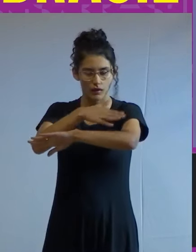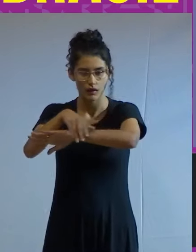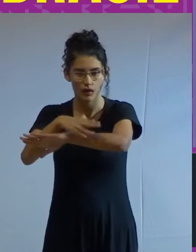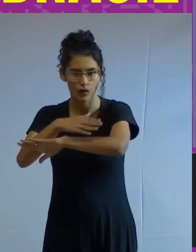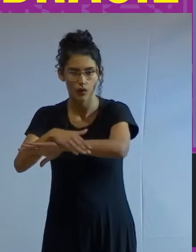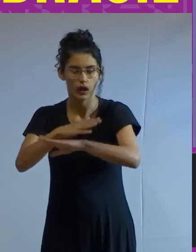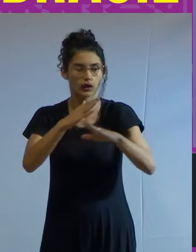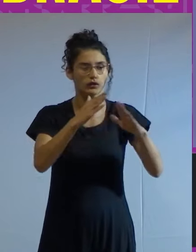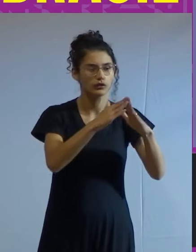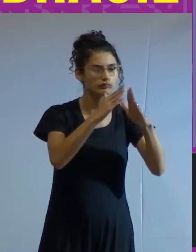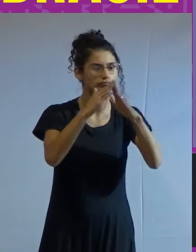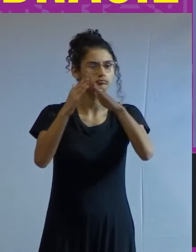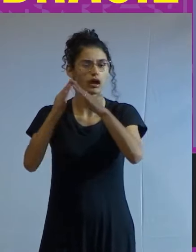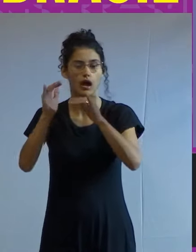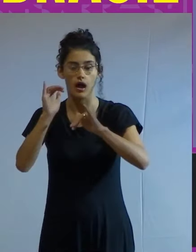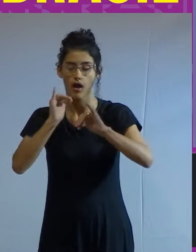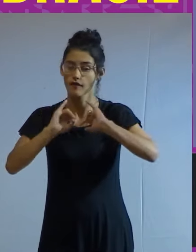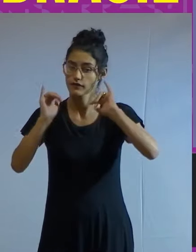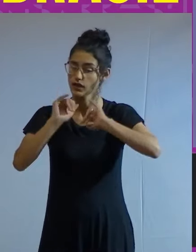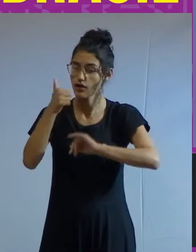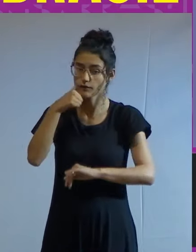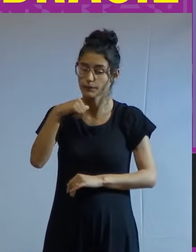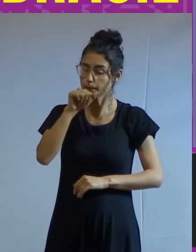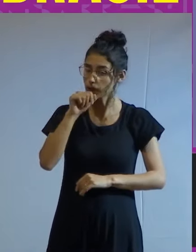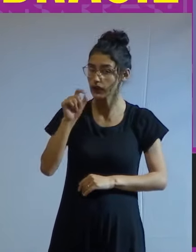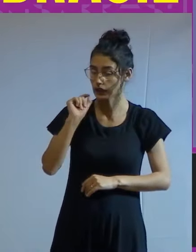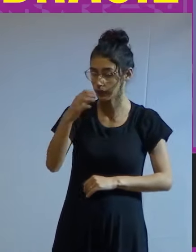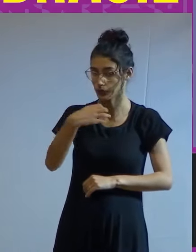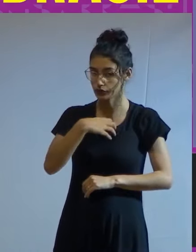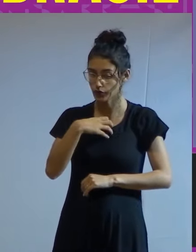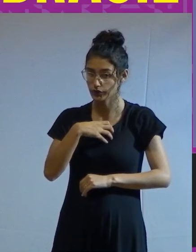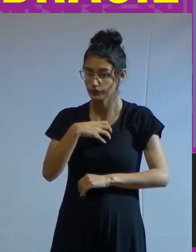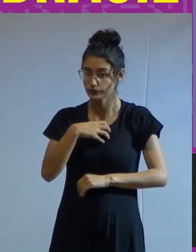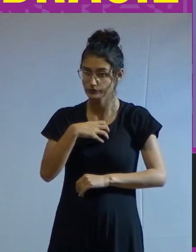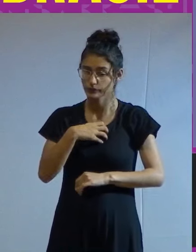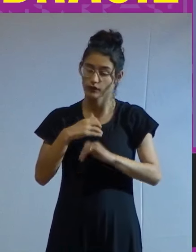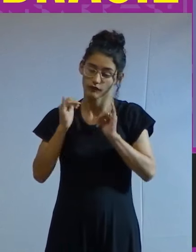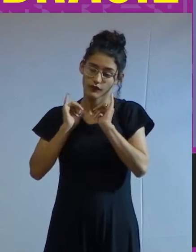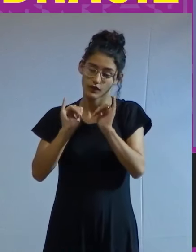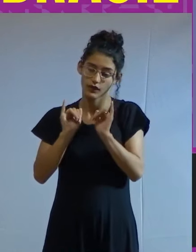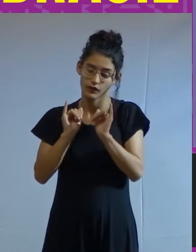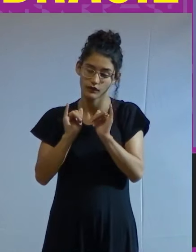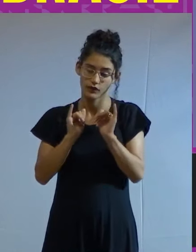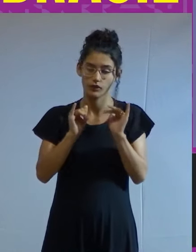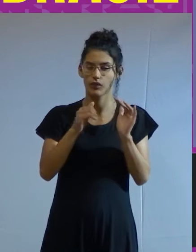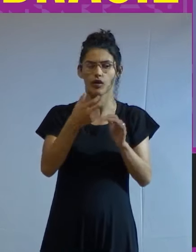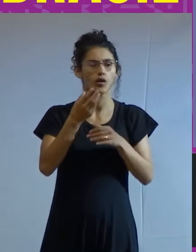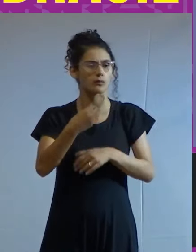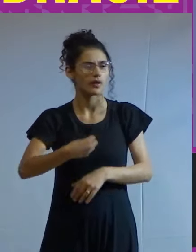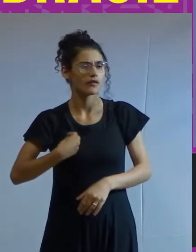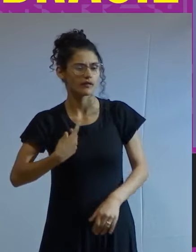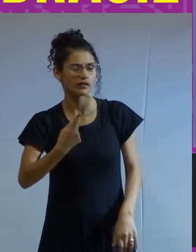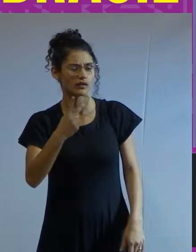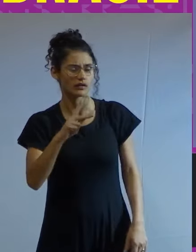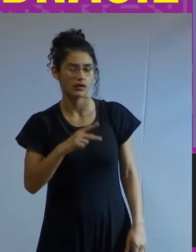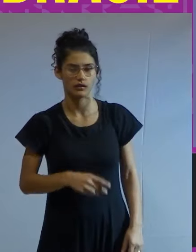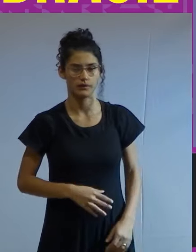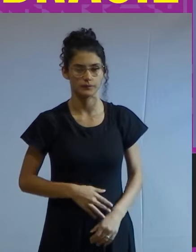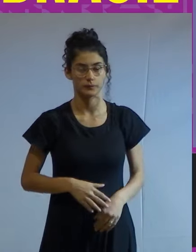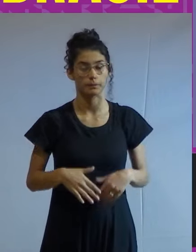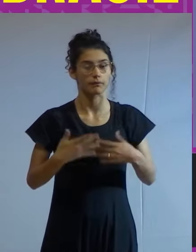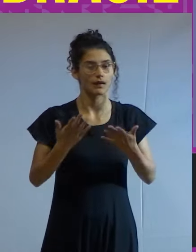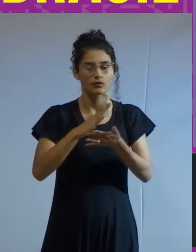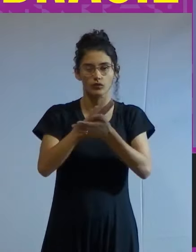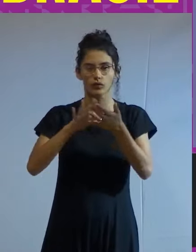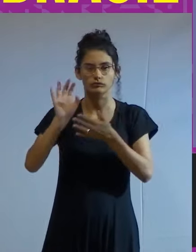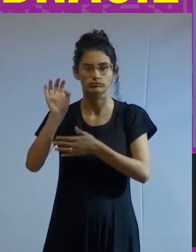Os vizinhos informavam a sua mãe, que, por sua vez, falava com a comadre sobre a vida do menino. Mas